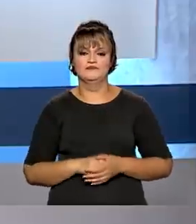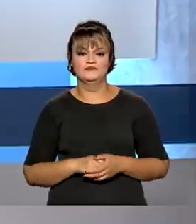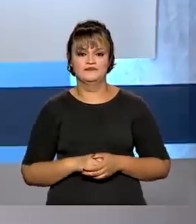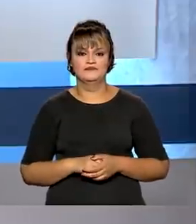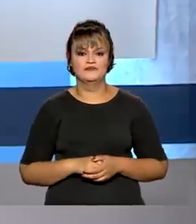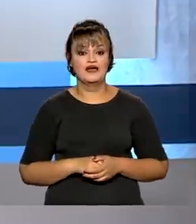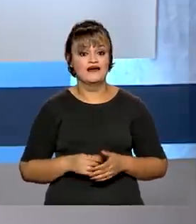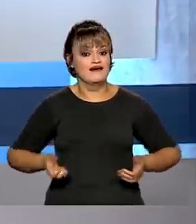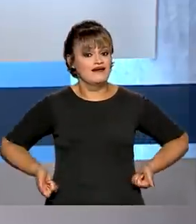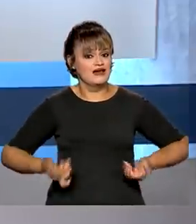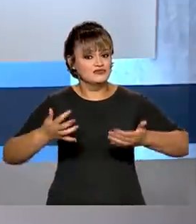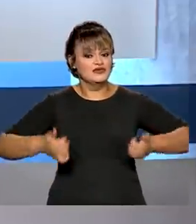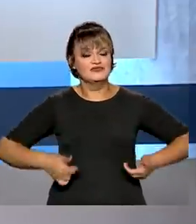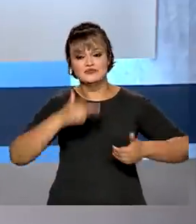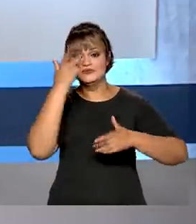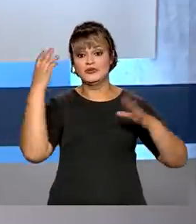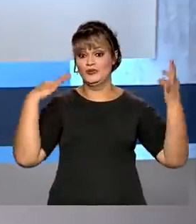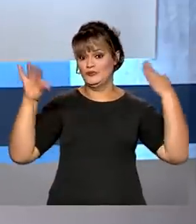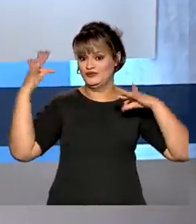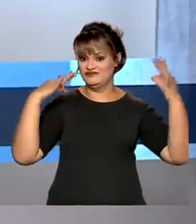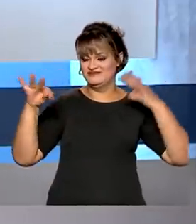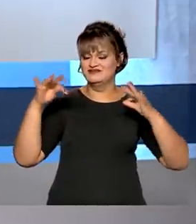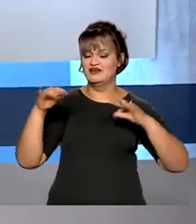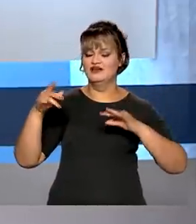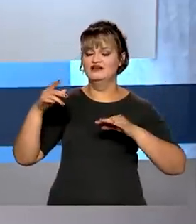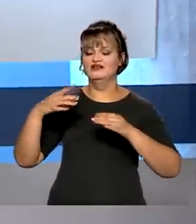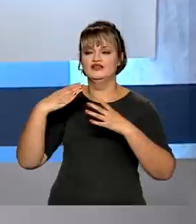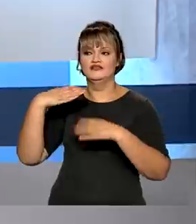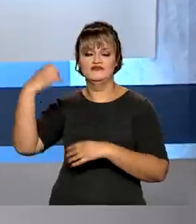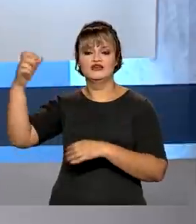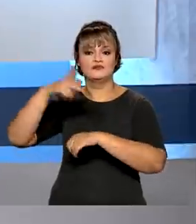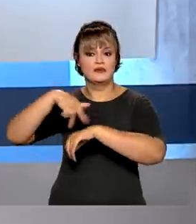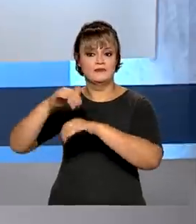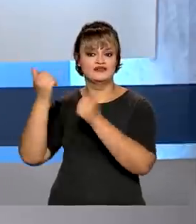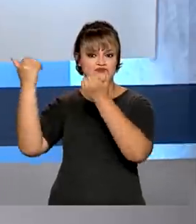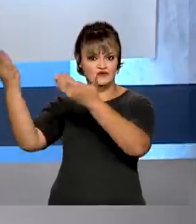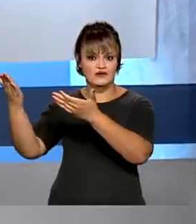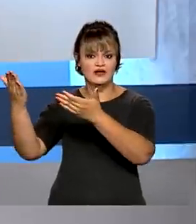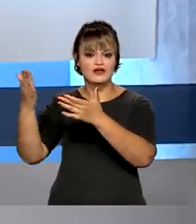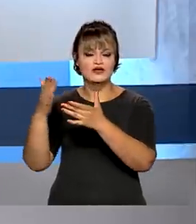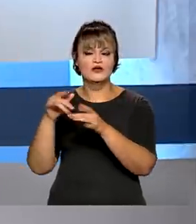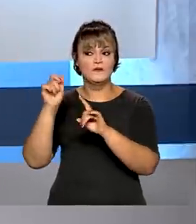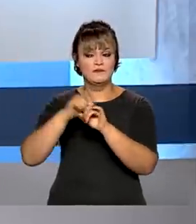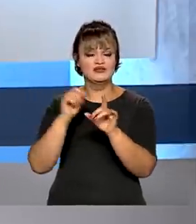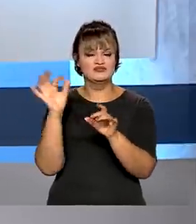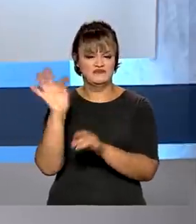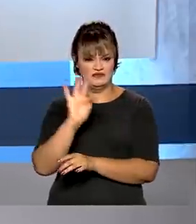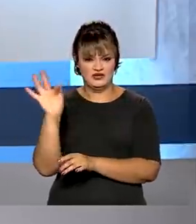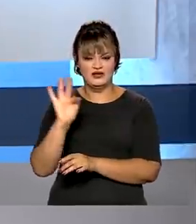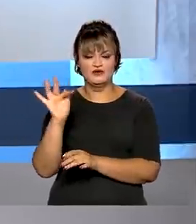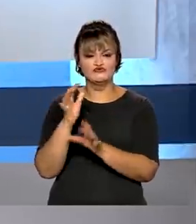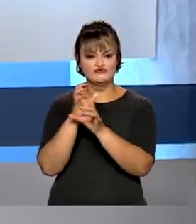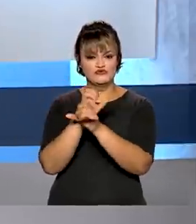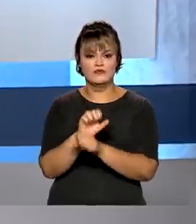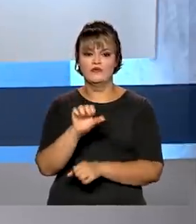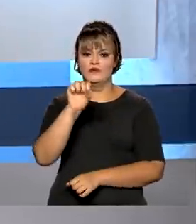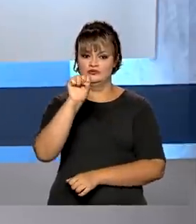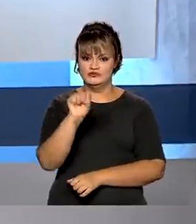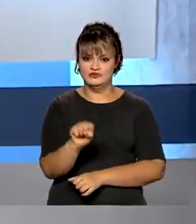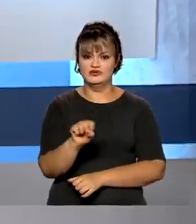Os gastos de turistas brasileiros no exterior somaram em fevereiro deste ano, segundo o Banco Central, R$